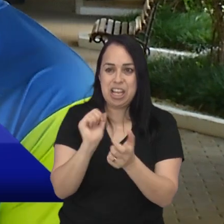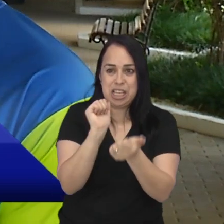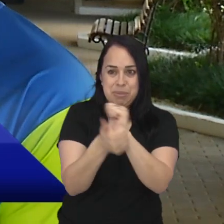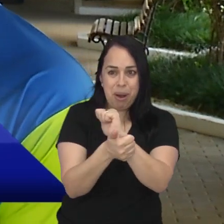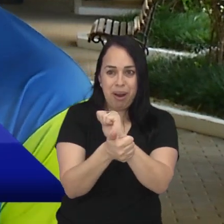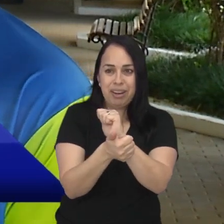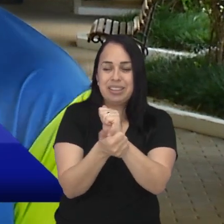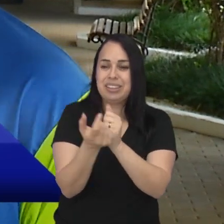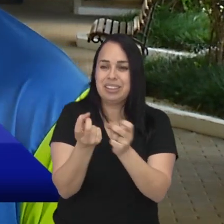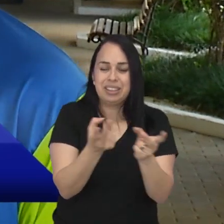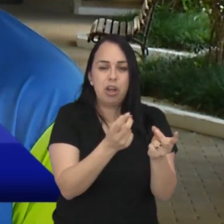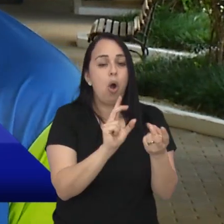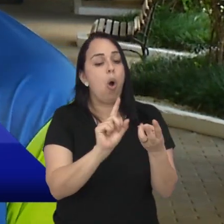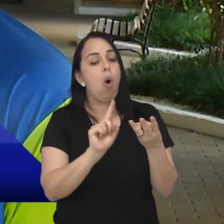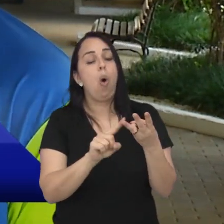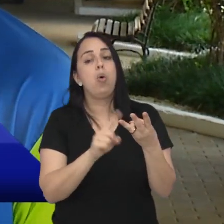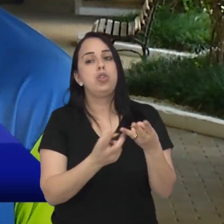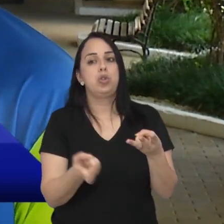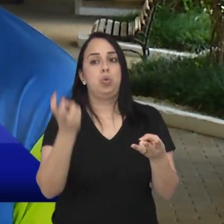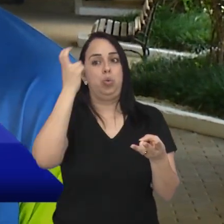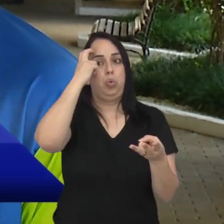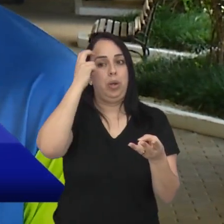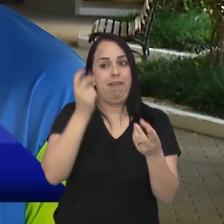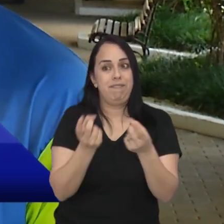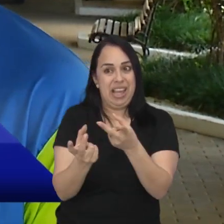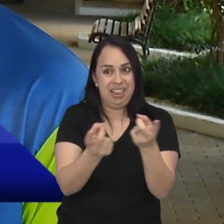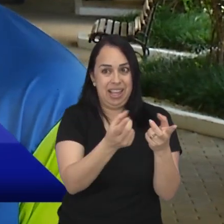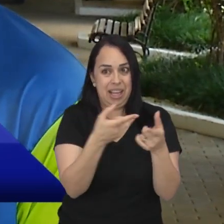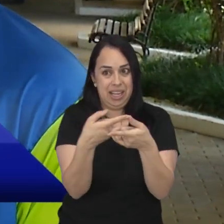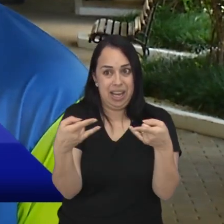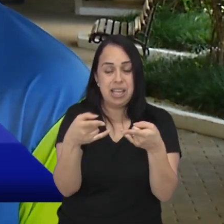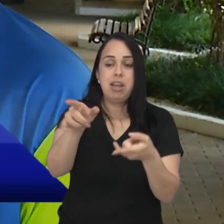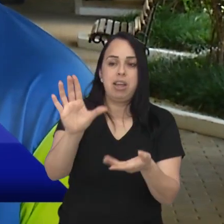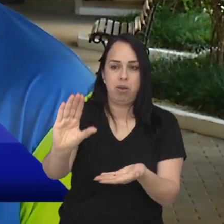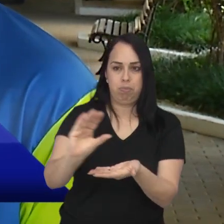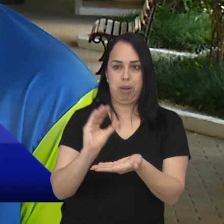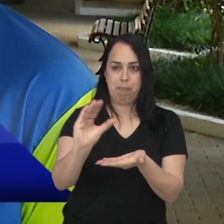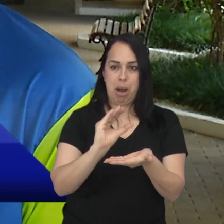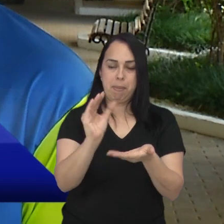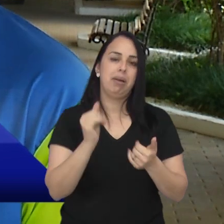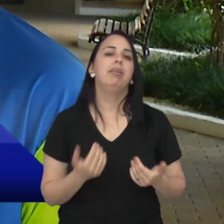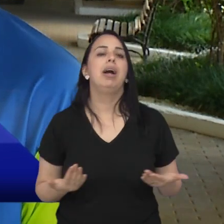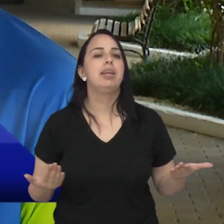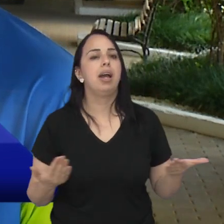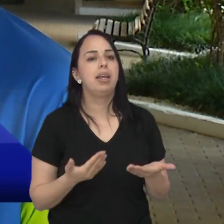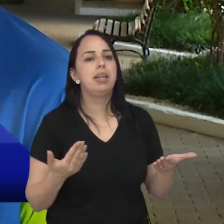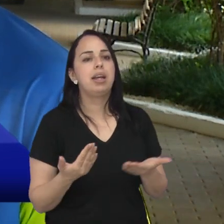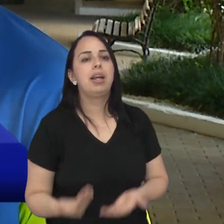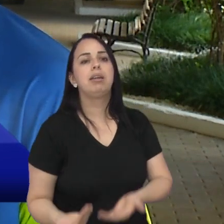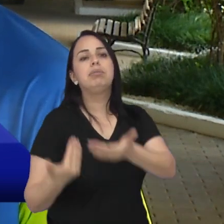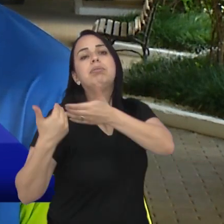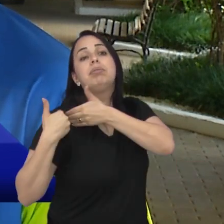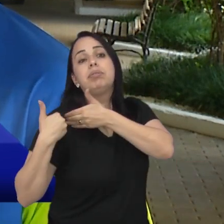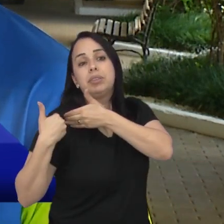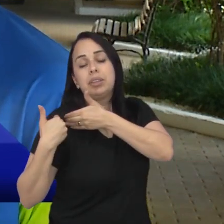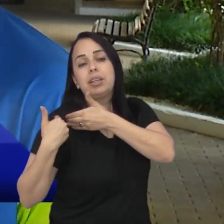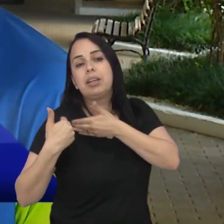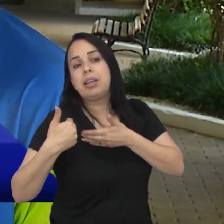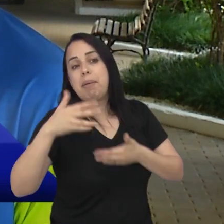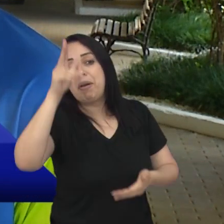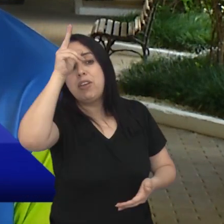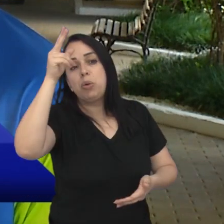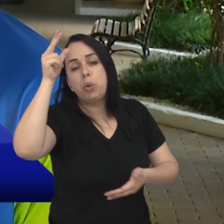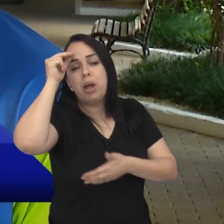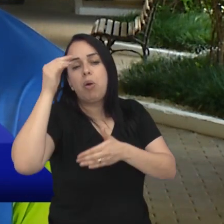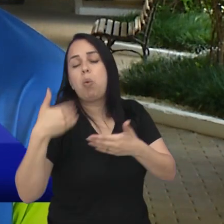eventos esportivos ou eventos culturais que venham a acontecer lá no estádio. Perfeito. E falando justamente agora sobre a responsabilidade